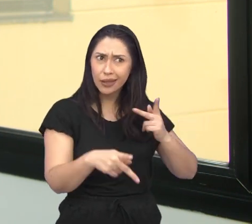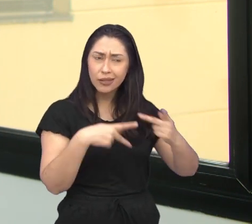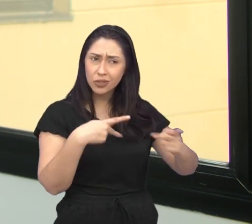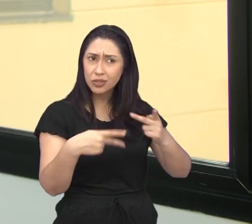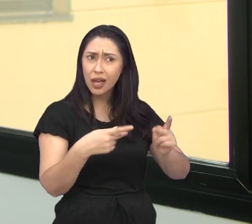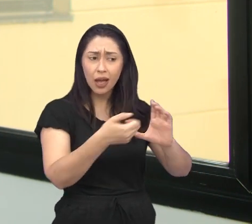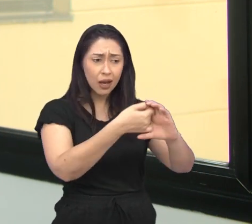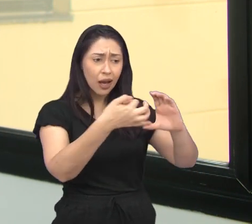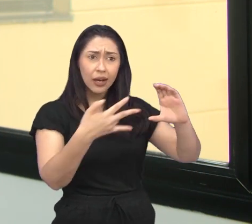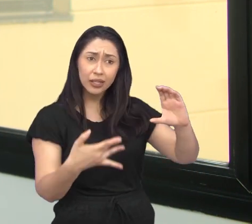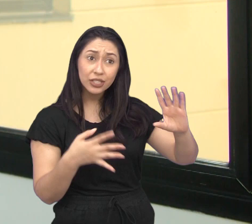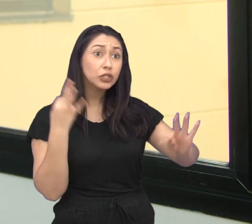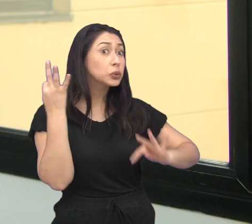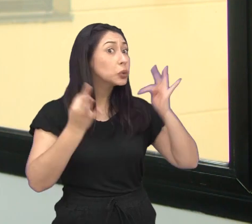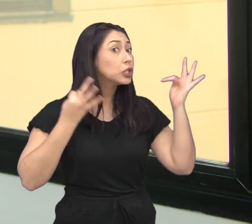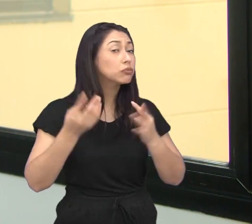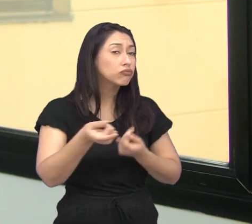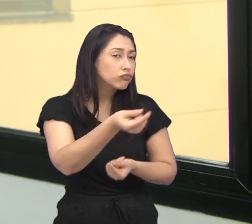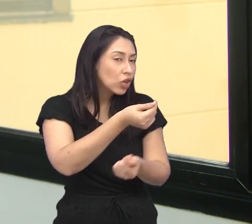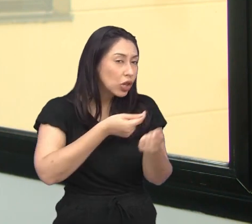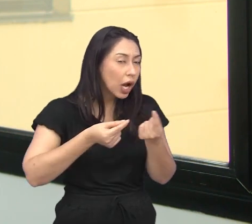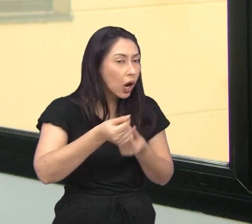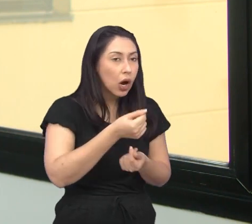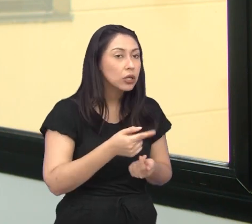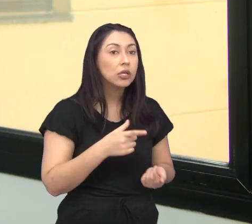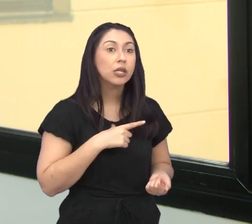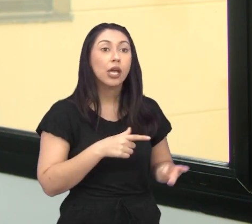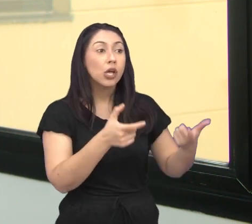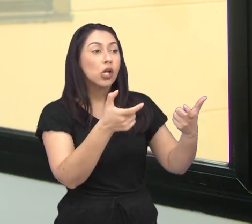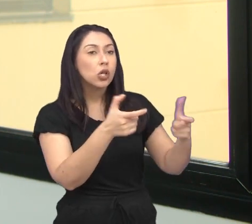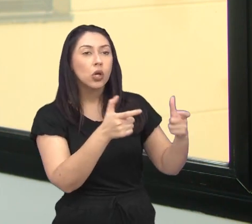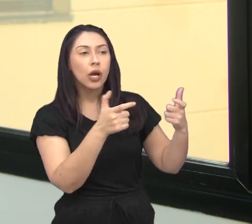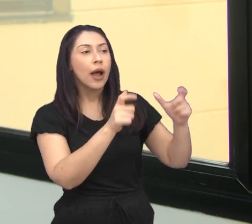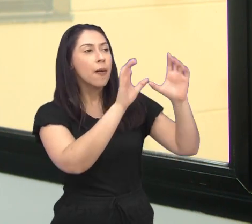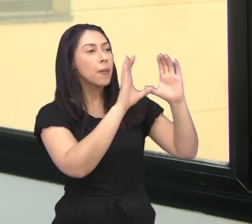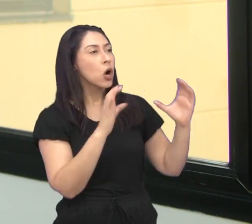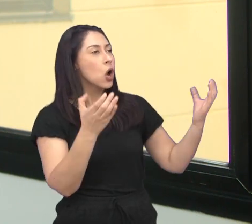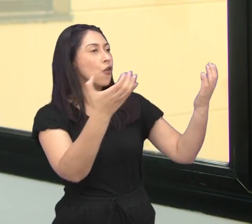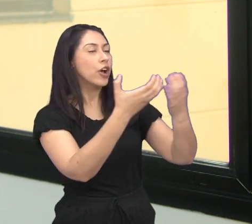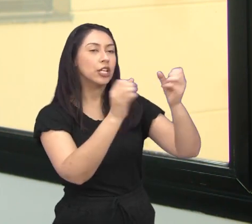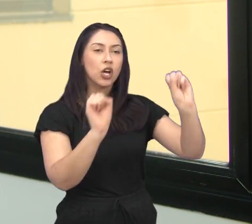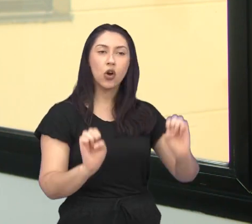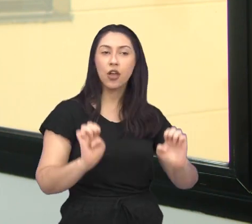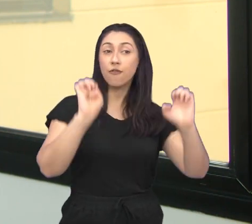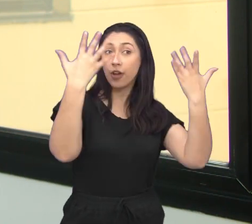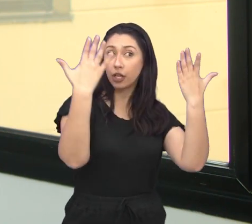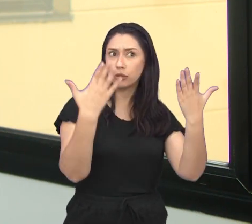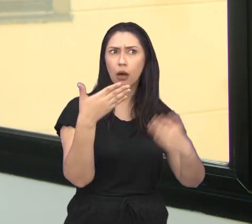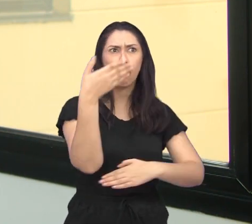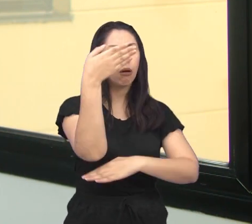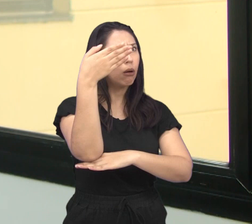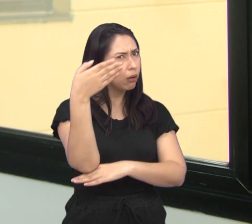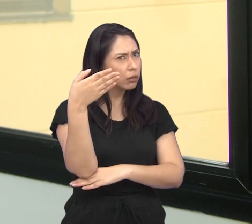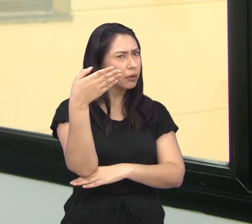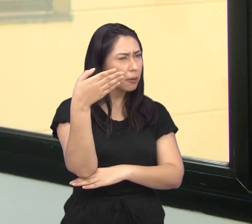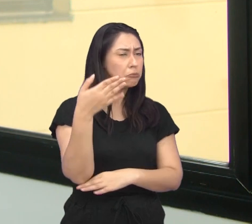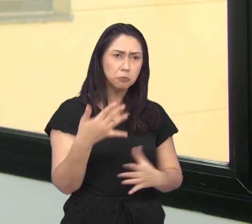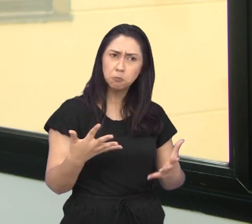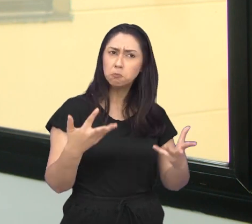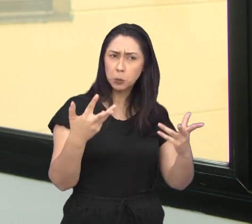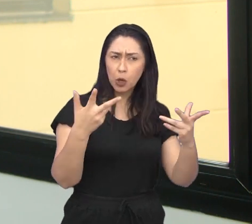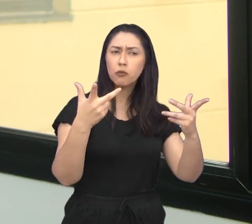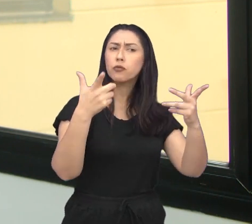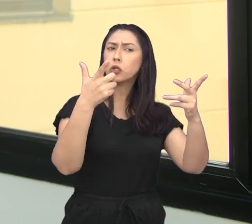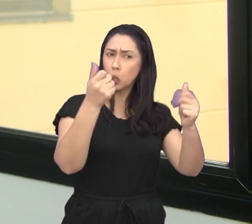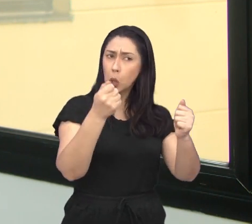tem características muito bacanas também, inclusive, para o turismo de negócios. Nós temos espaços para convenções, eventos, uma rede hoteleira